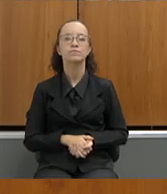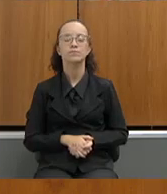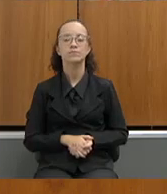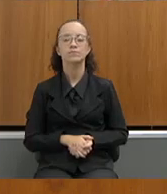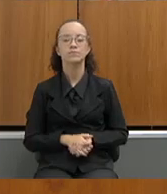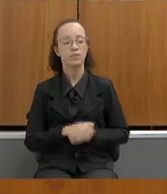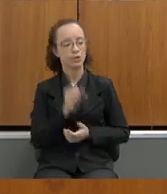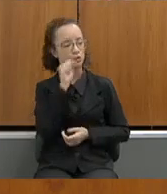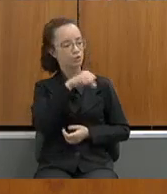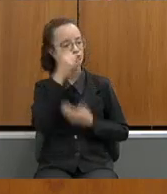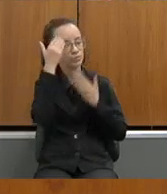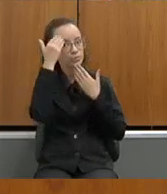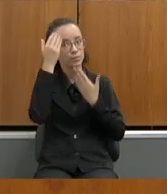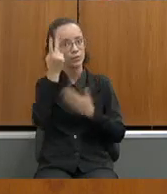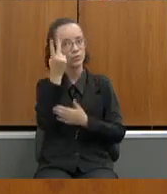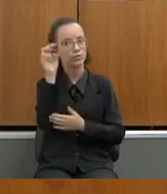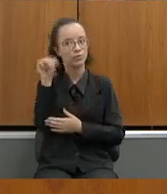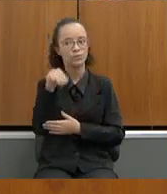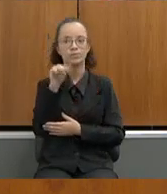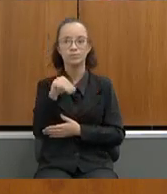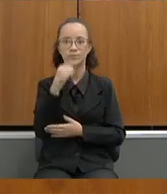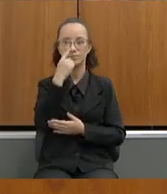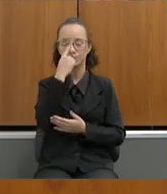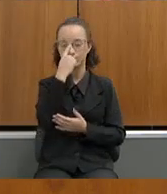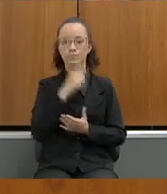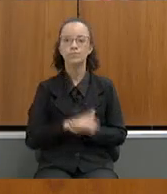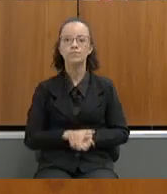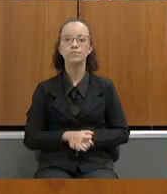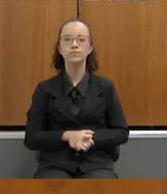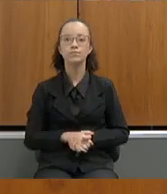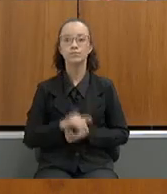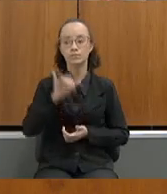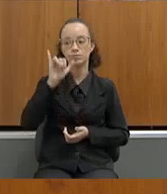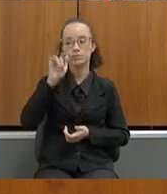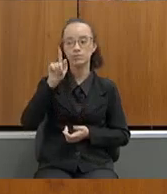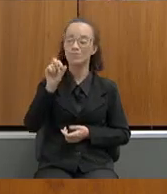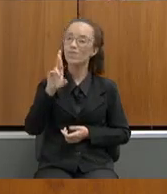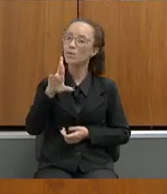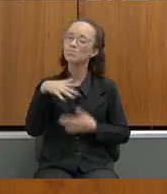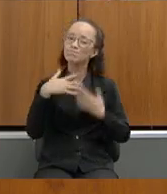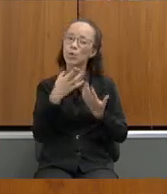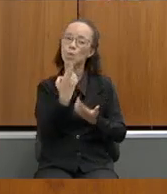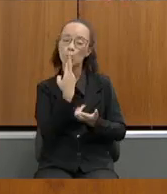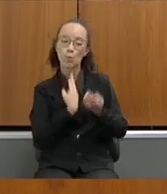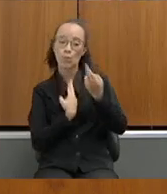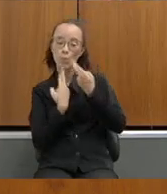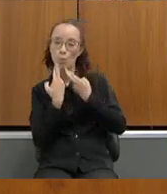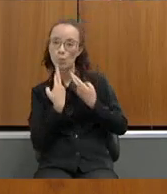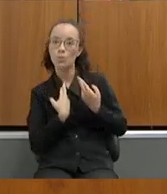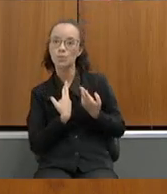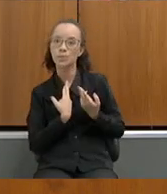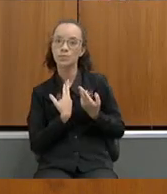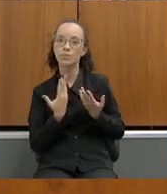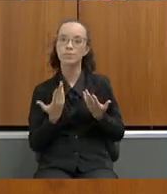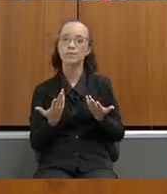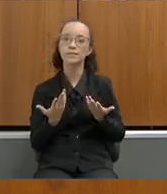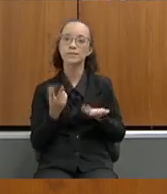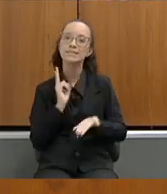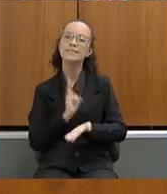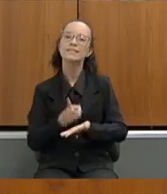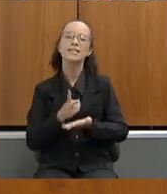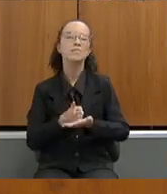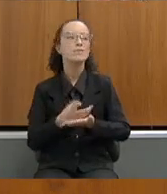sim obrigado dois minutos deputado o Igor as suas respostas sempre aqui me